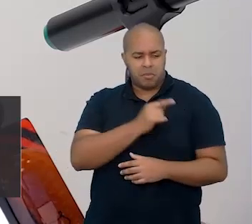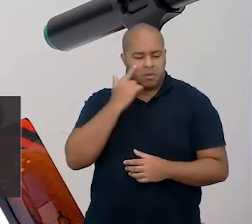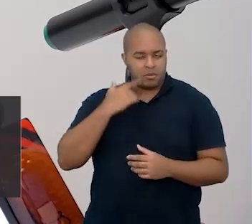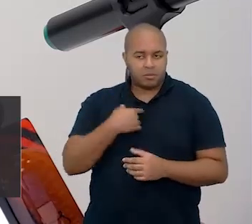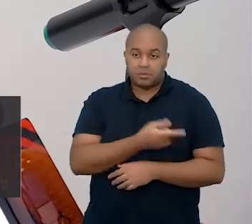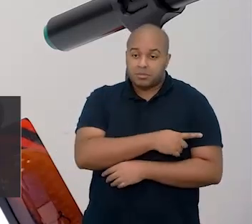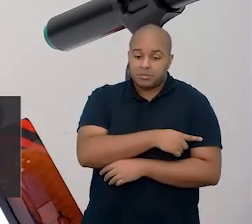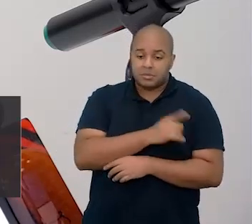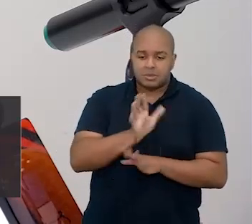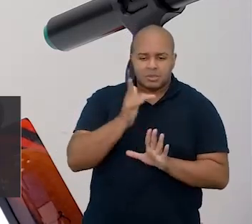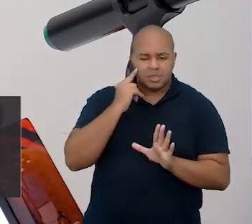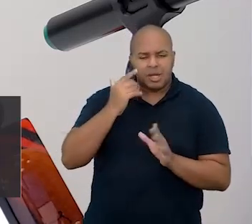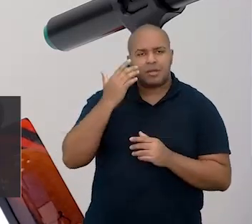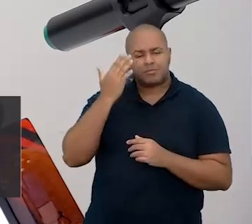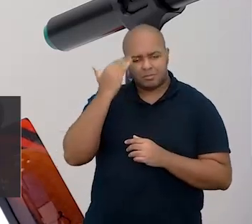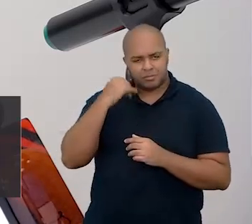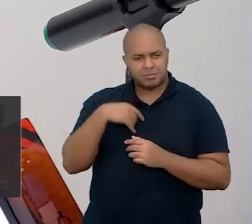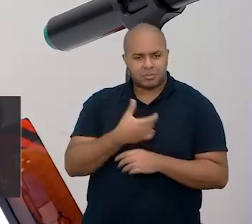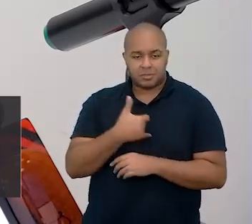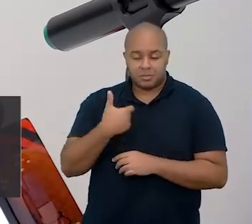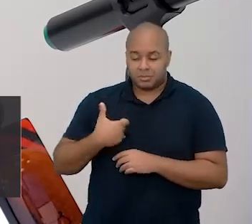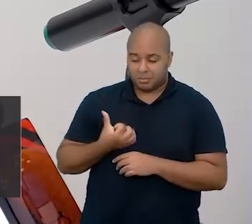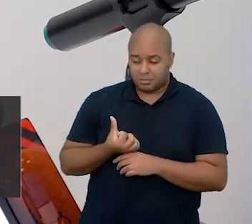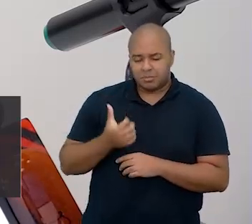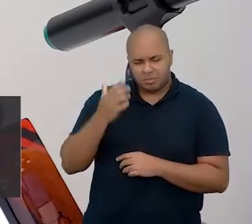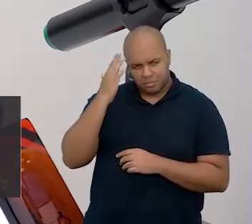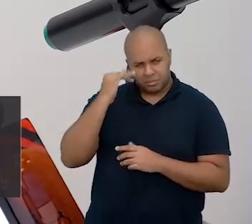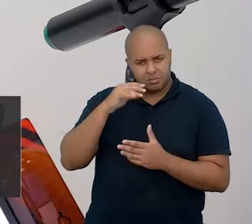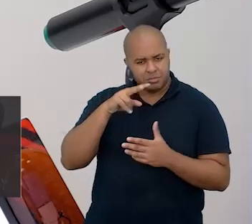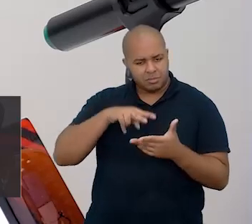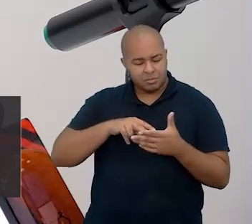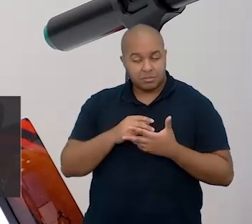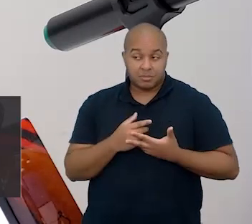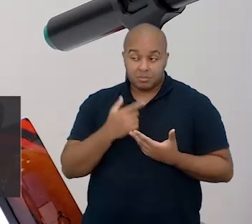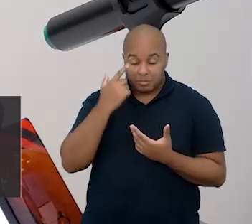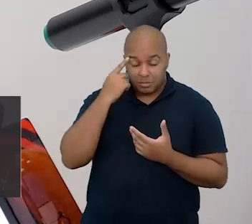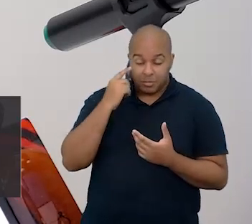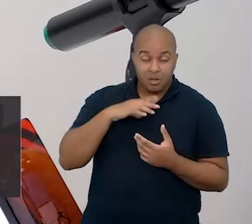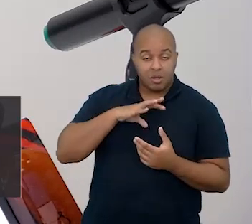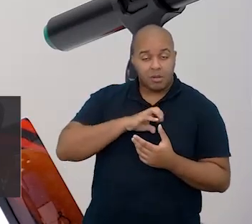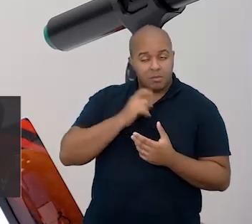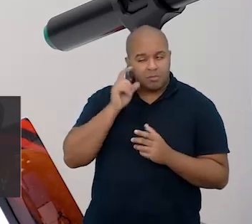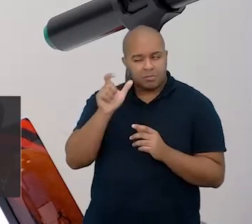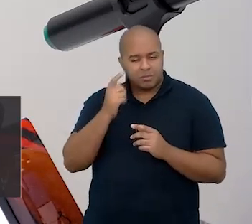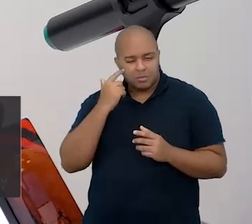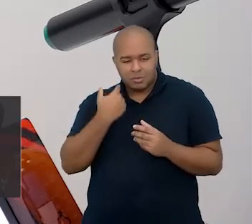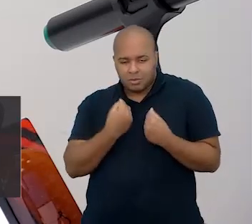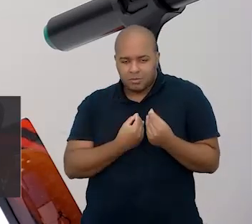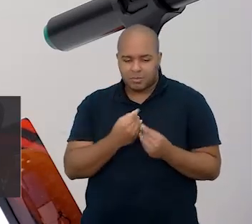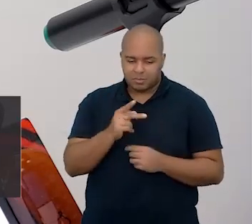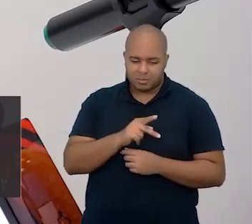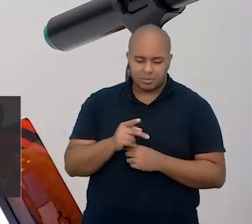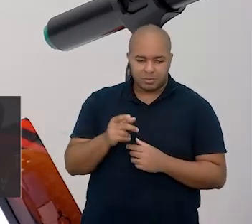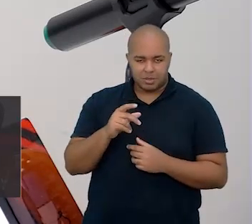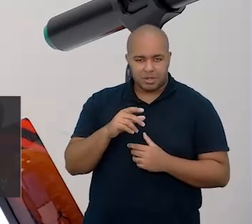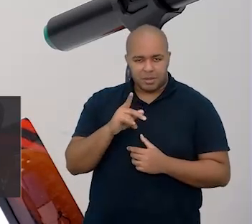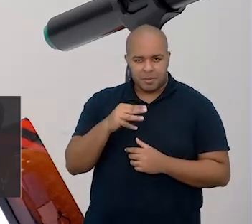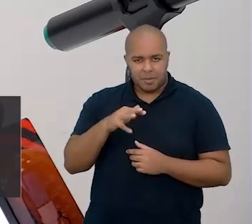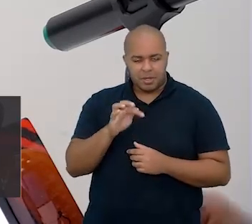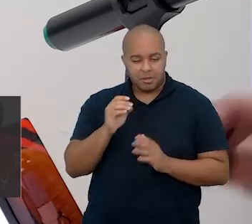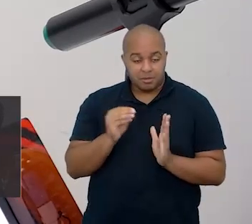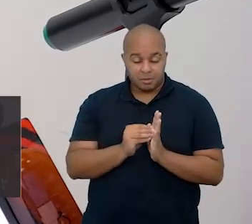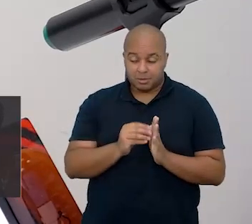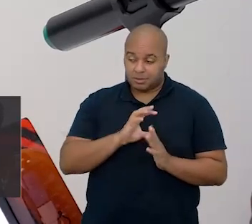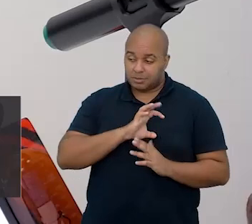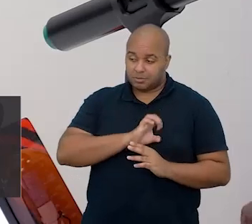seis anos já alfabetizada. E olha o amor pela eterna professora do primeiro ano, né? A professora Maria coloca,